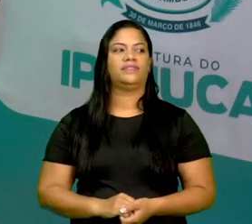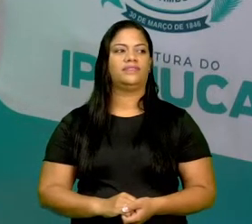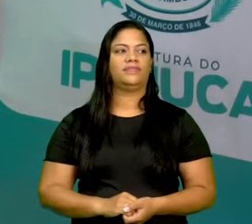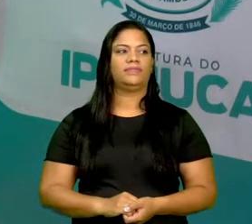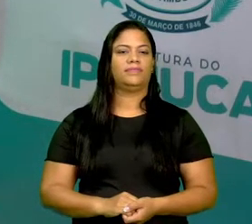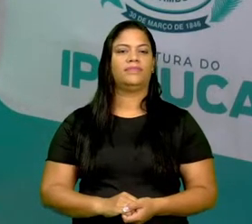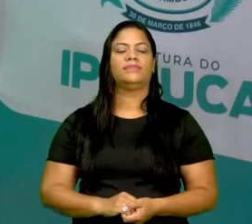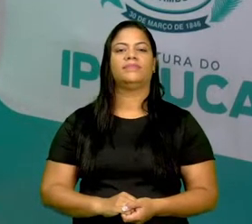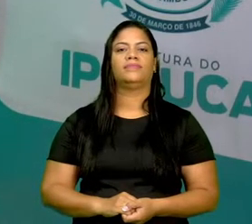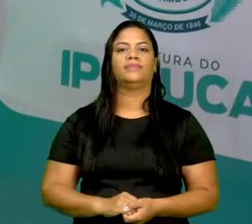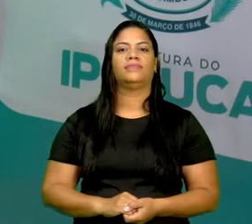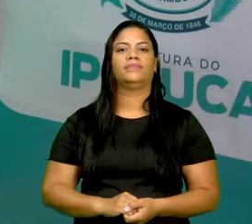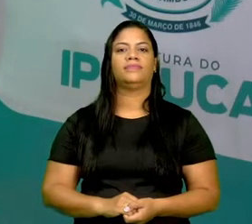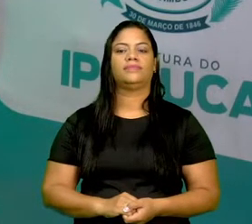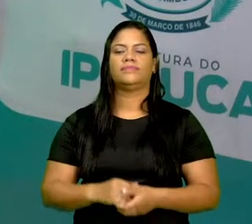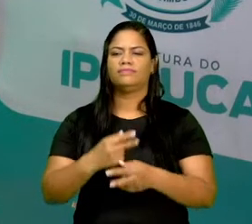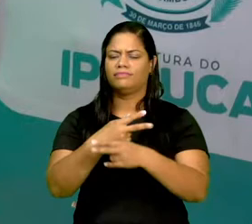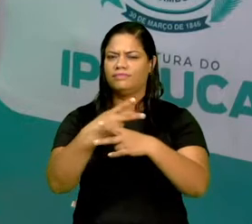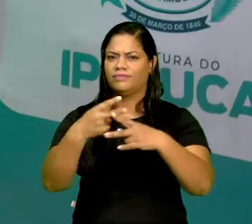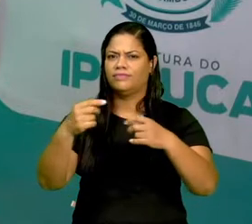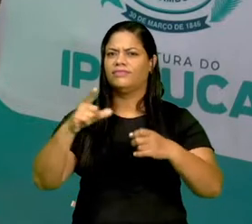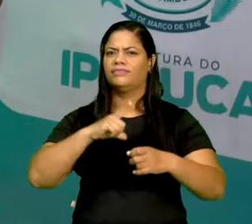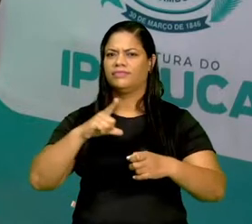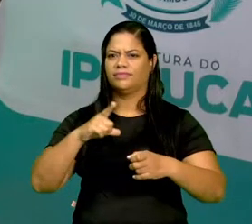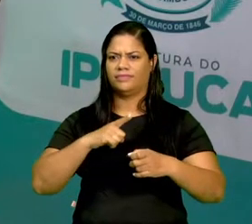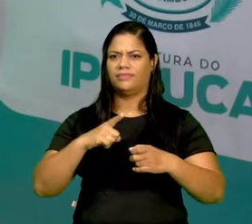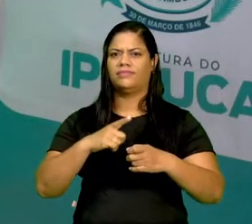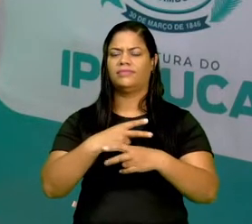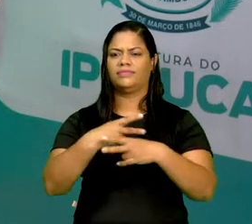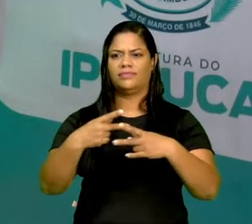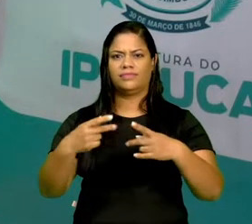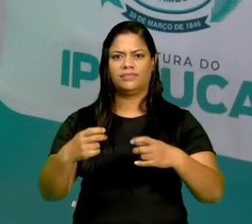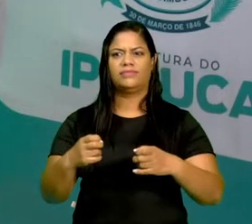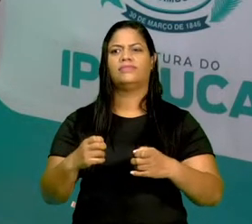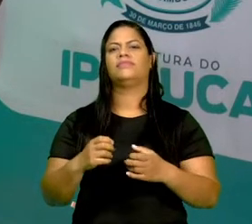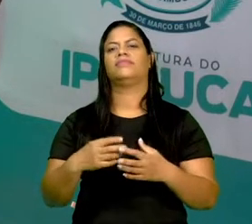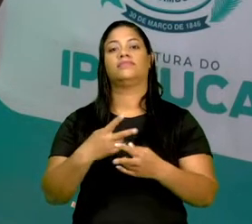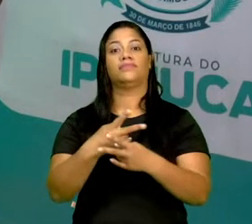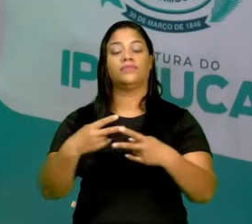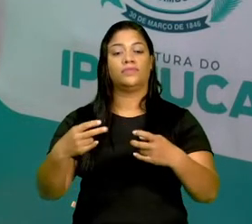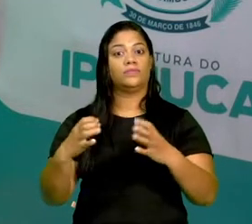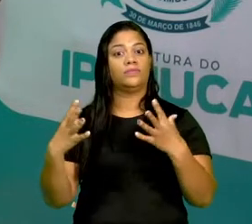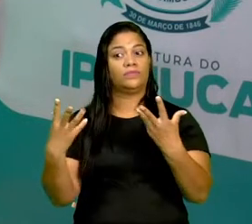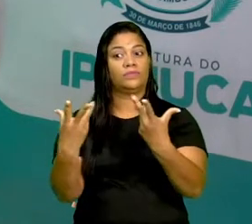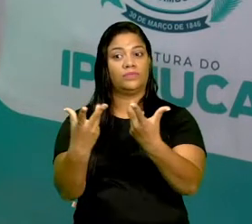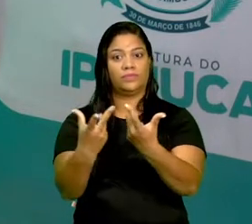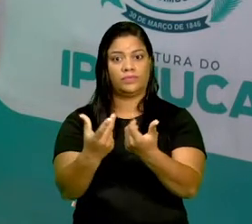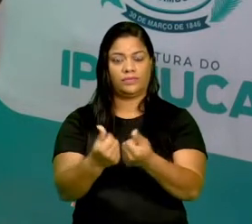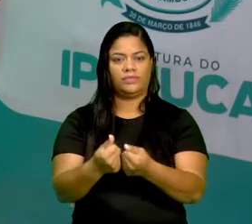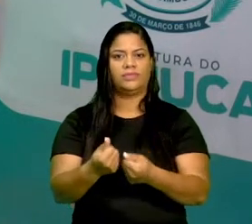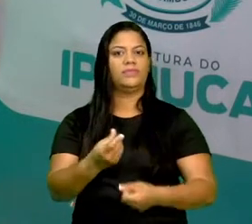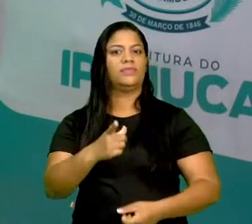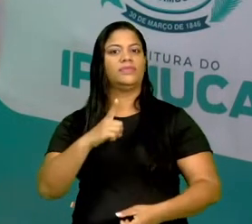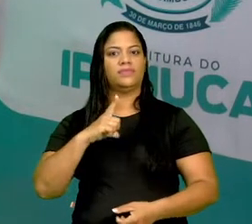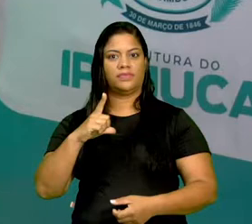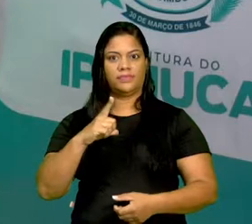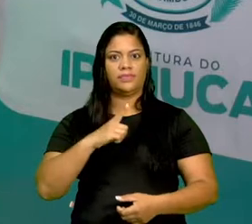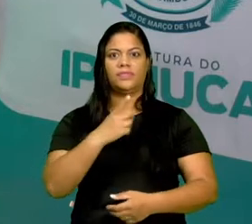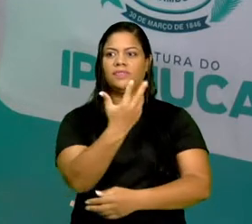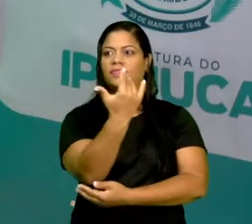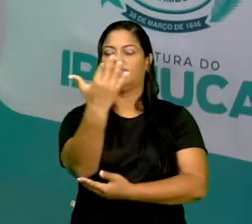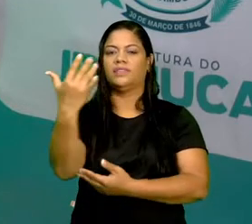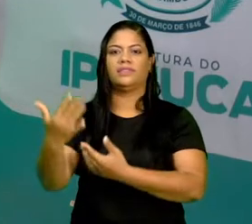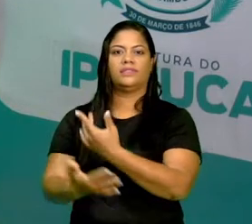Componentes do meio ambiente são todos os componentes ou todos os elementos que existem no meio